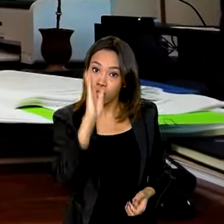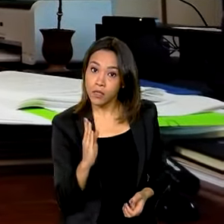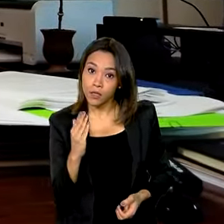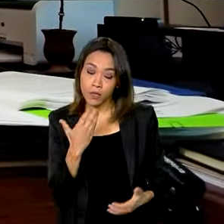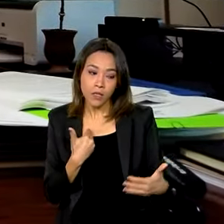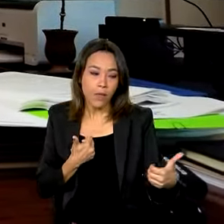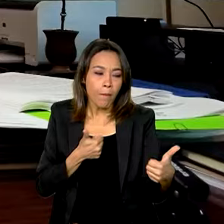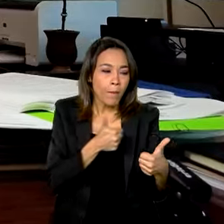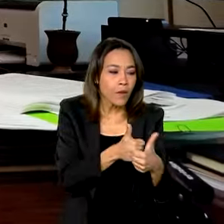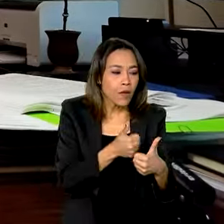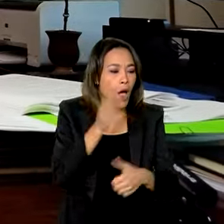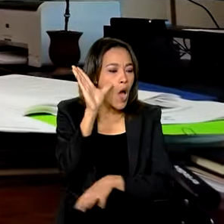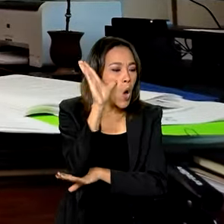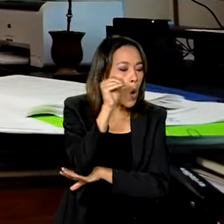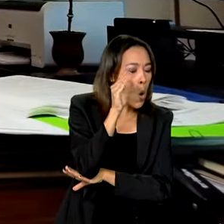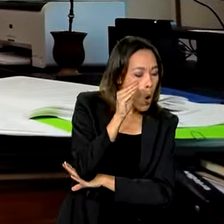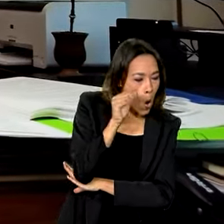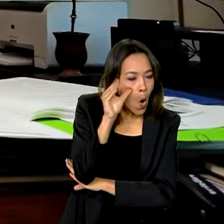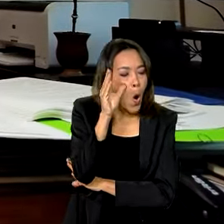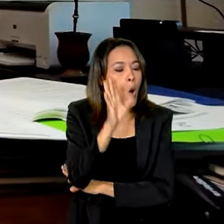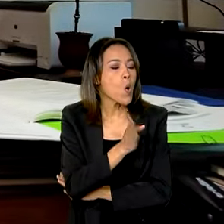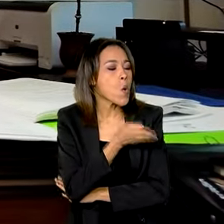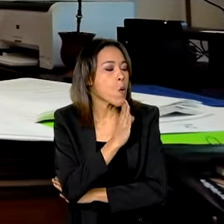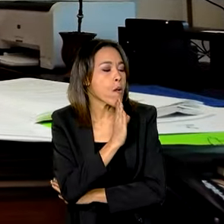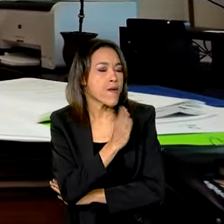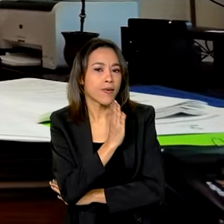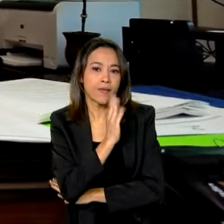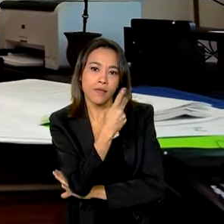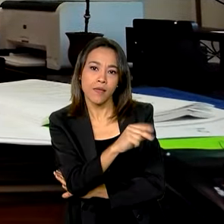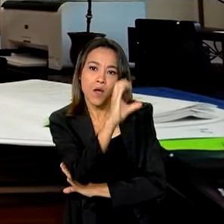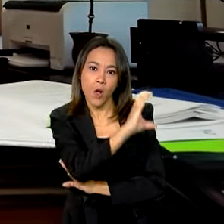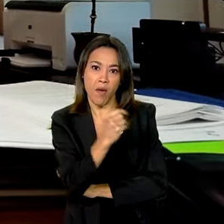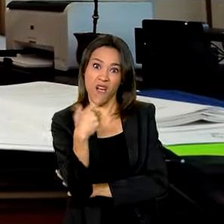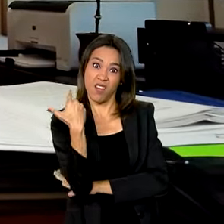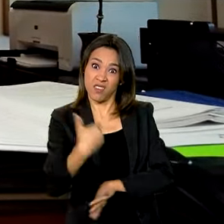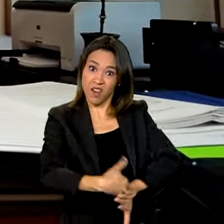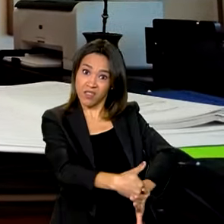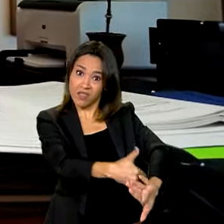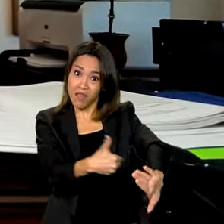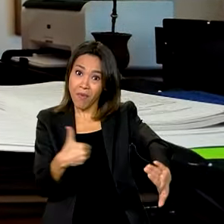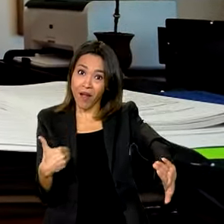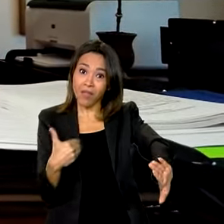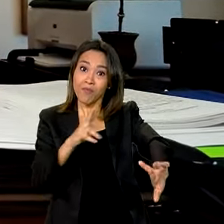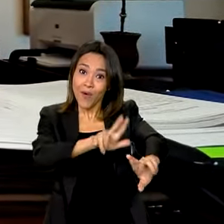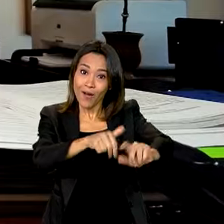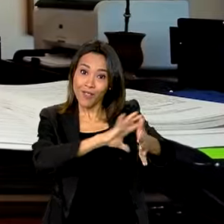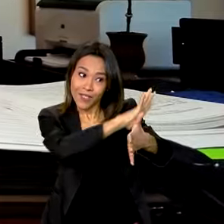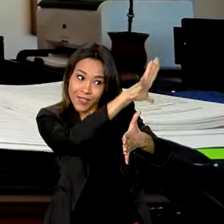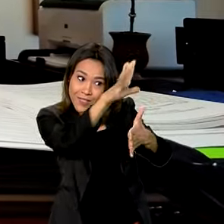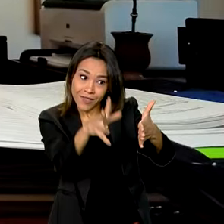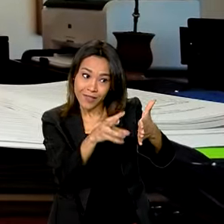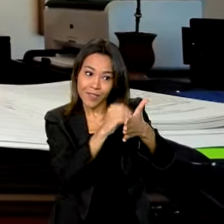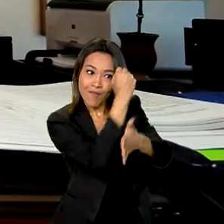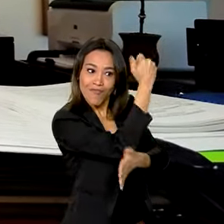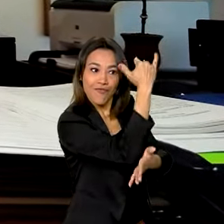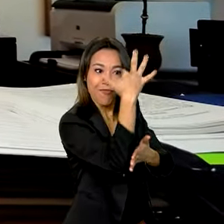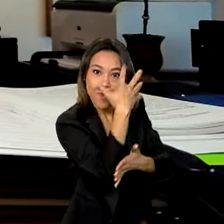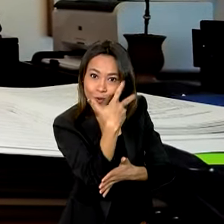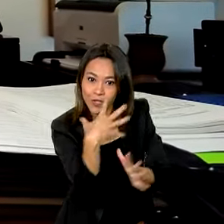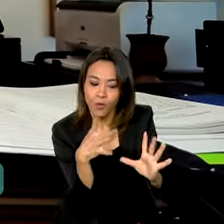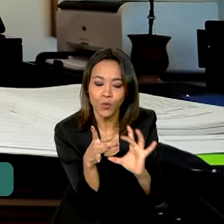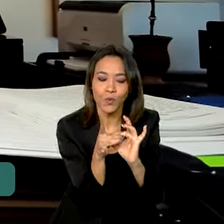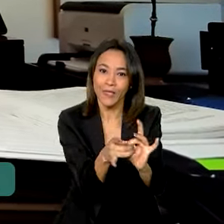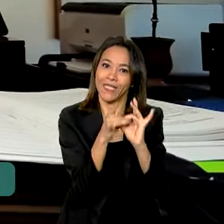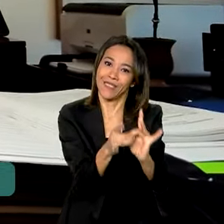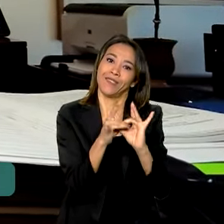eu disse antes, historicamente nós éramos separados pela floresta amazônica, agora nós somos unidos pela floresta amazônica.